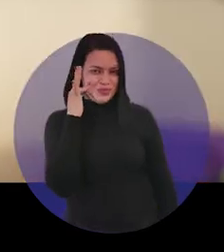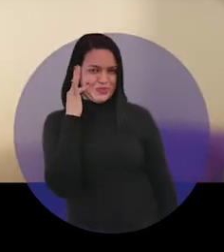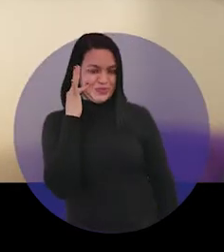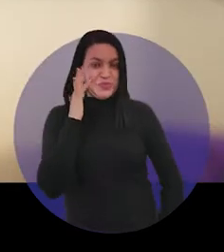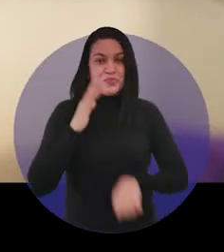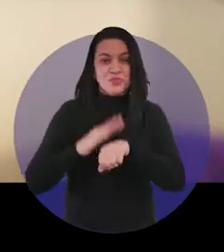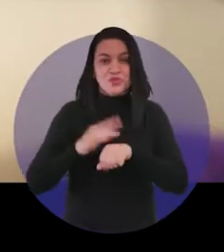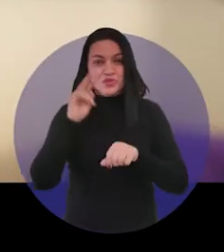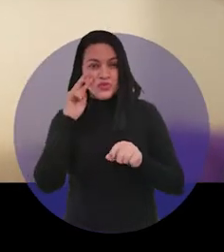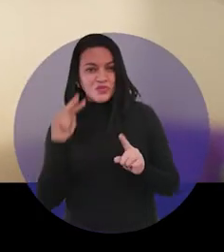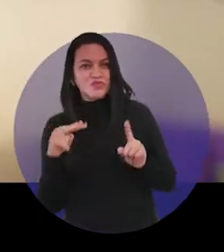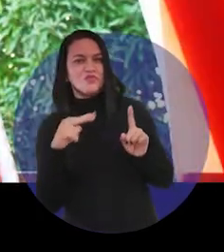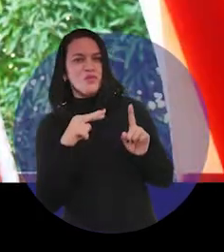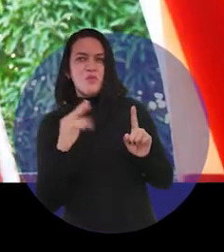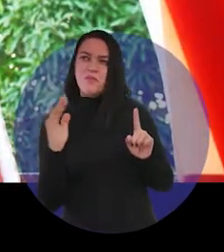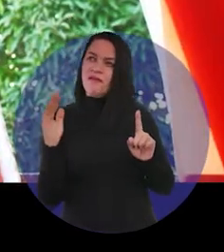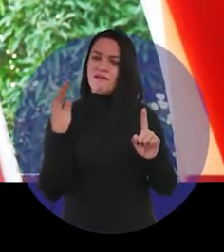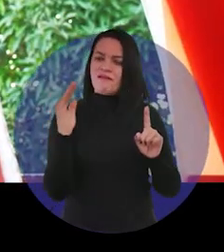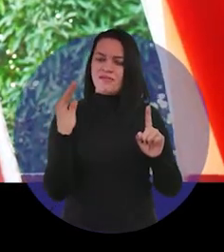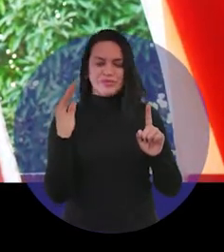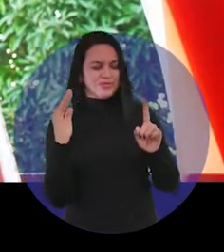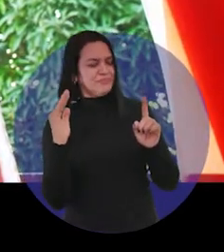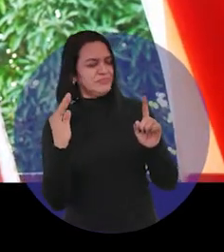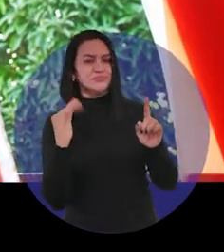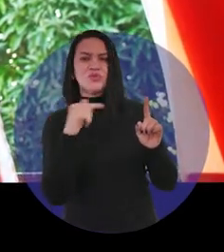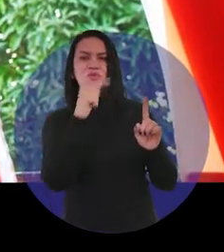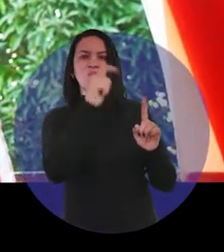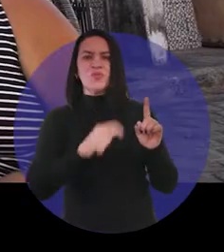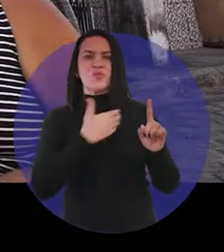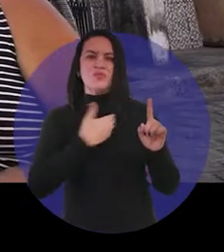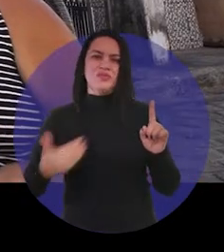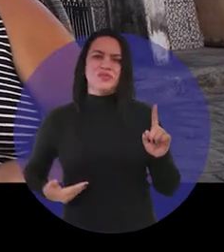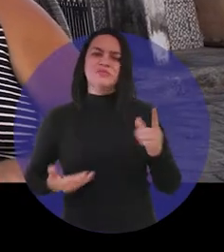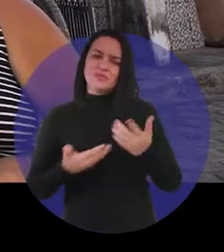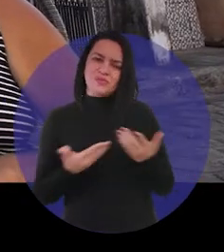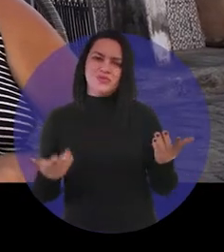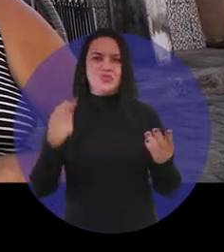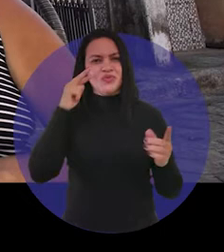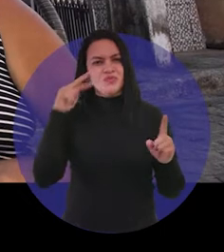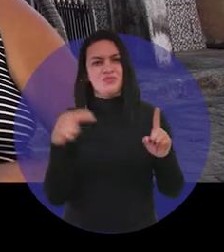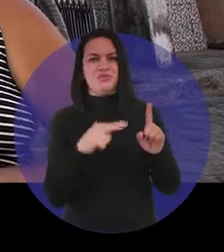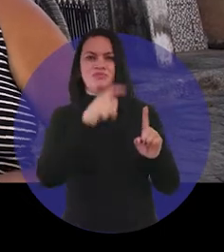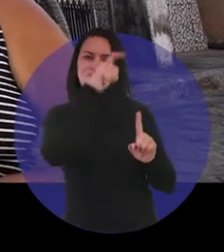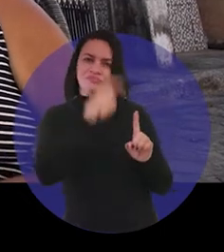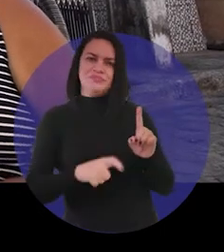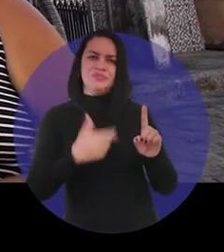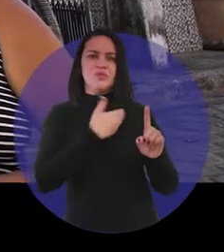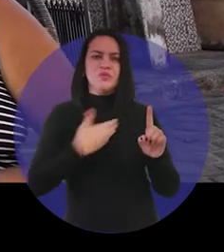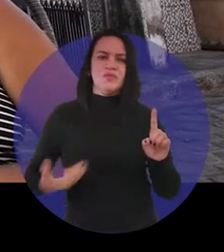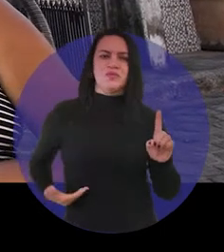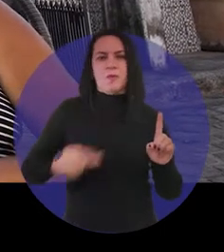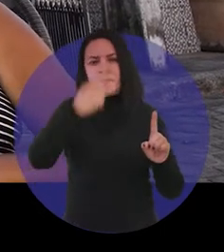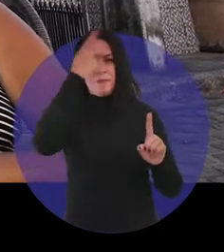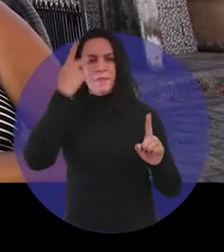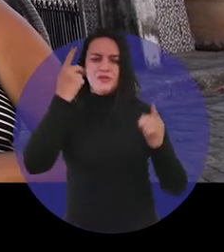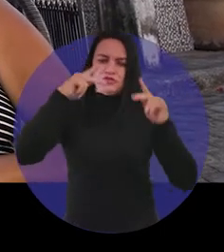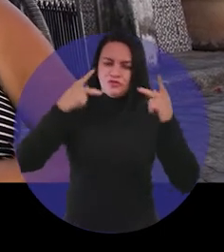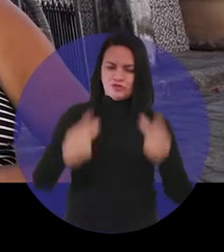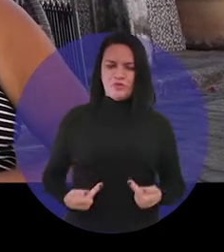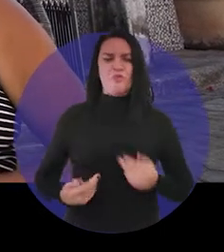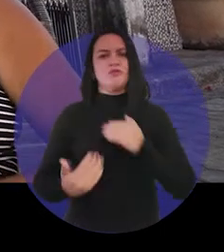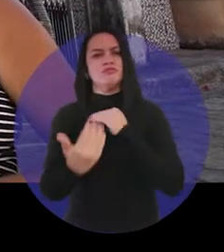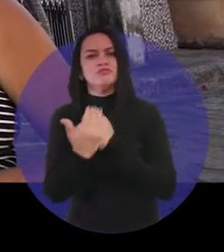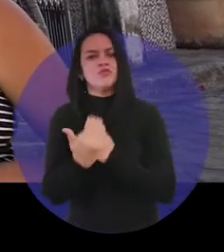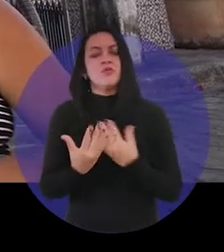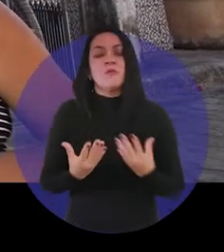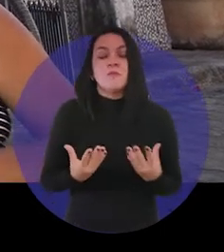Dino. A gente olha pra nossa casa, a gente olha o nosso governador. É isso que a gente vê nele, né? Como pessoa, como